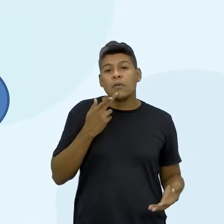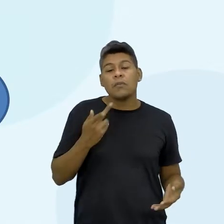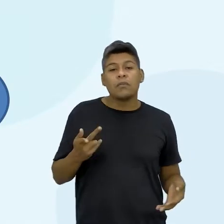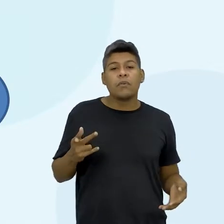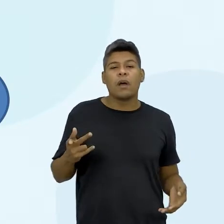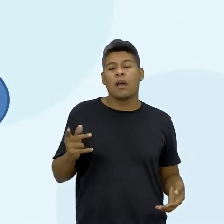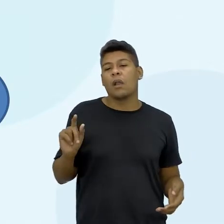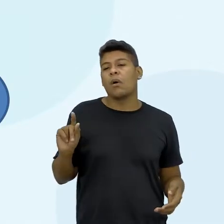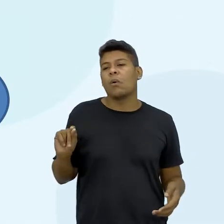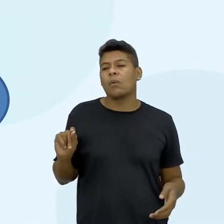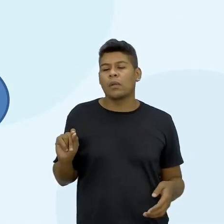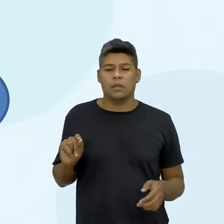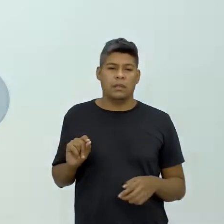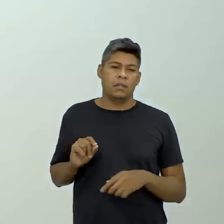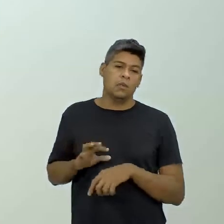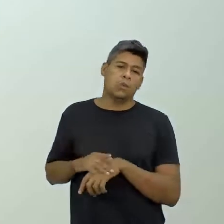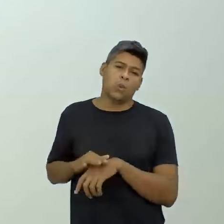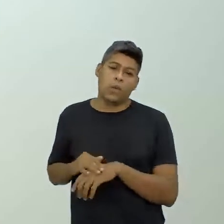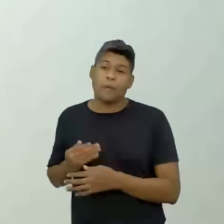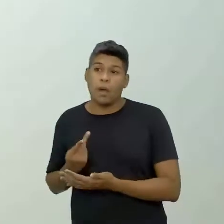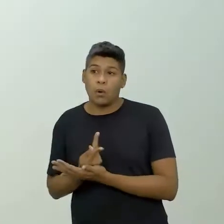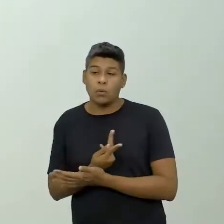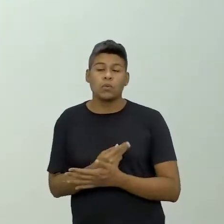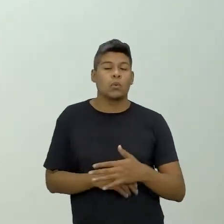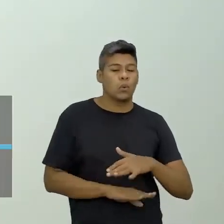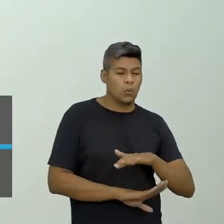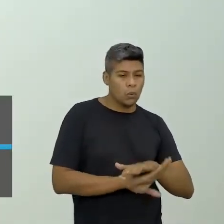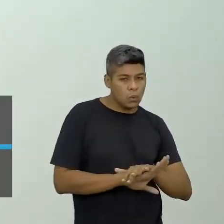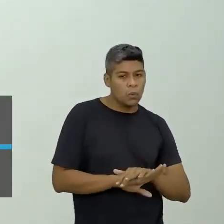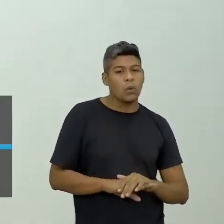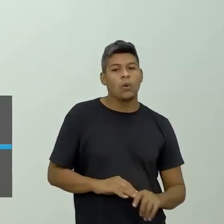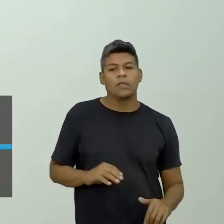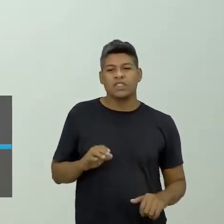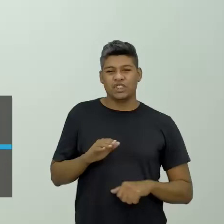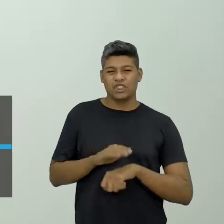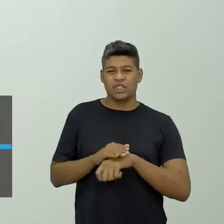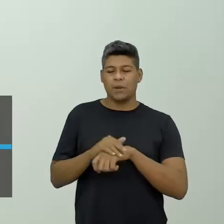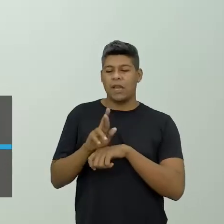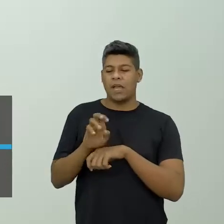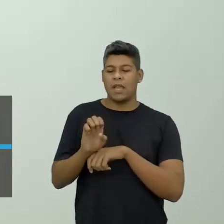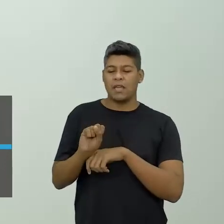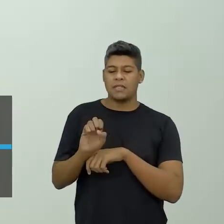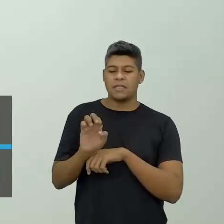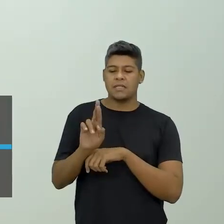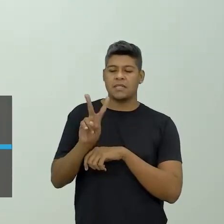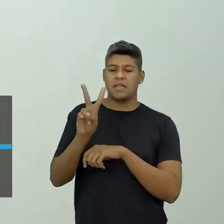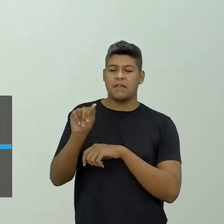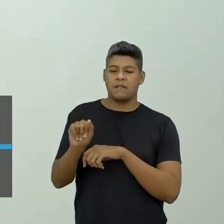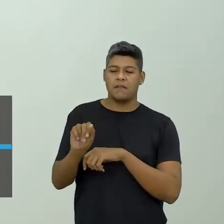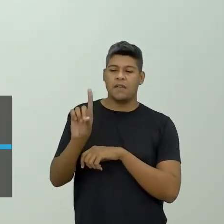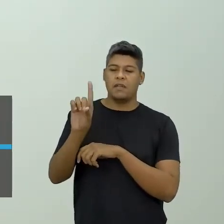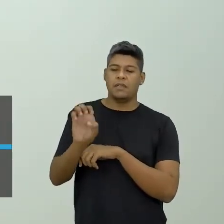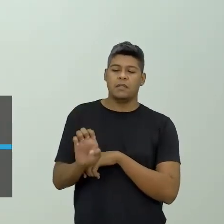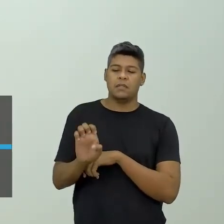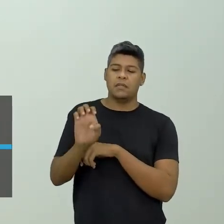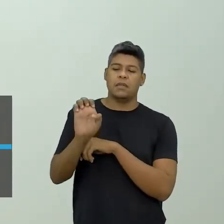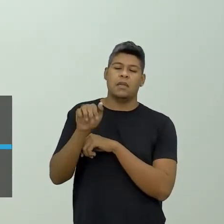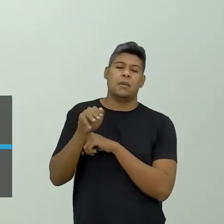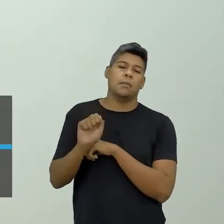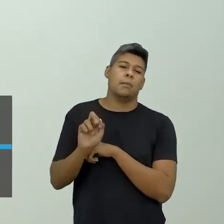ou ficar doente, né, então essa reserva de emergência que eu falei na aula, então essa reserva